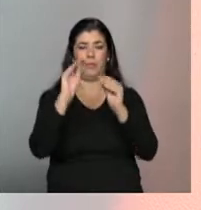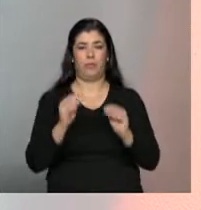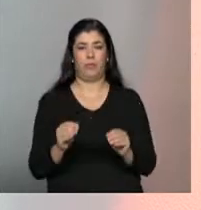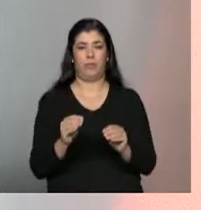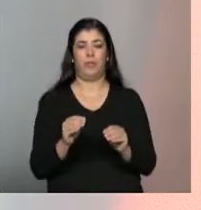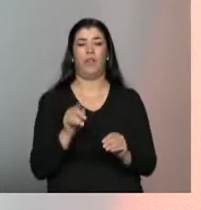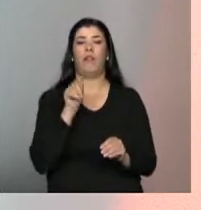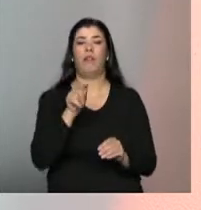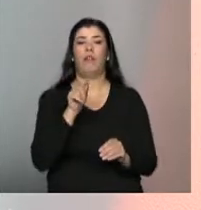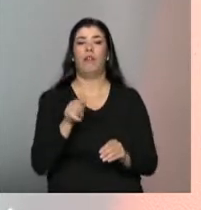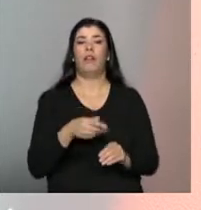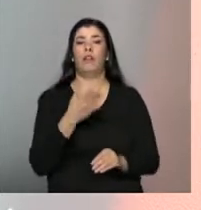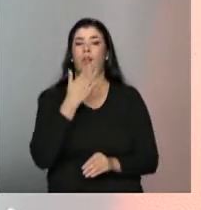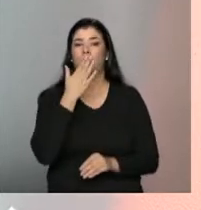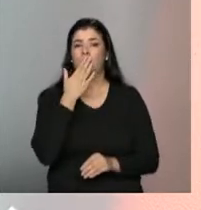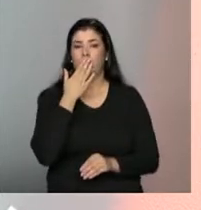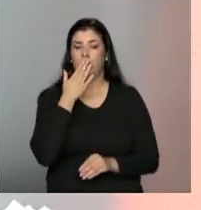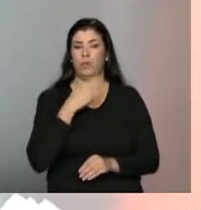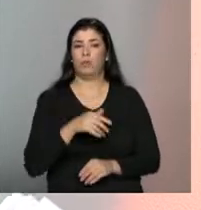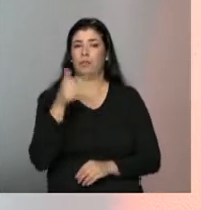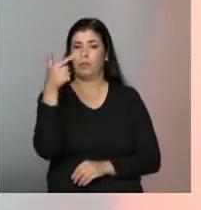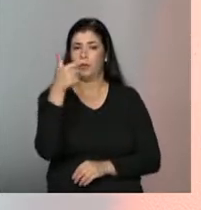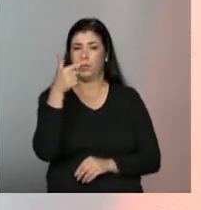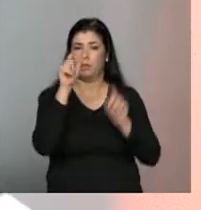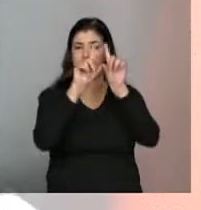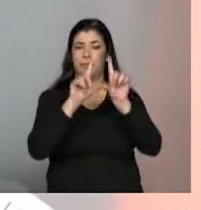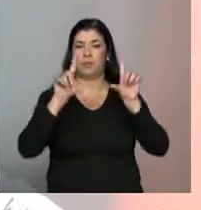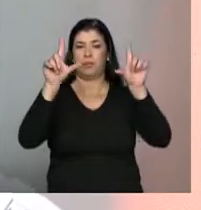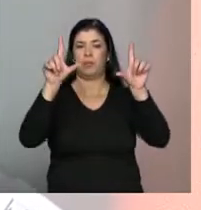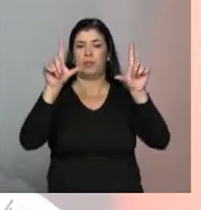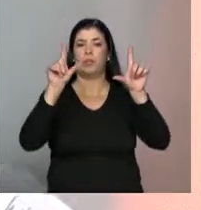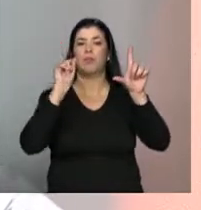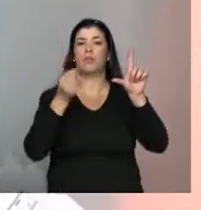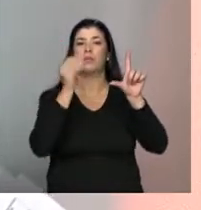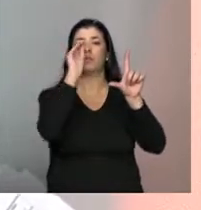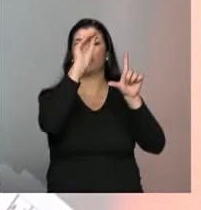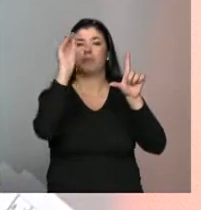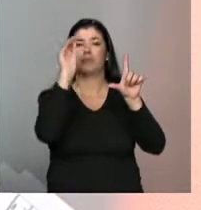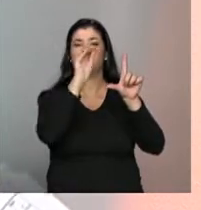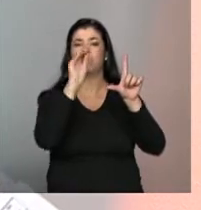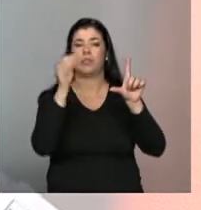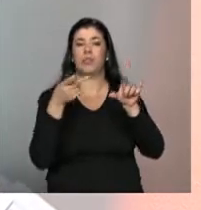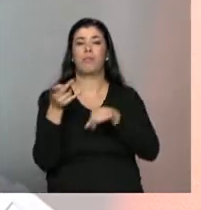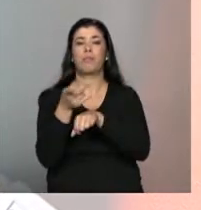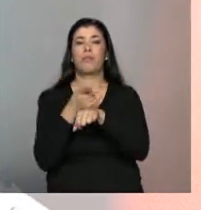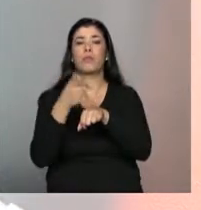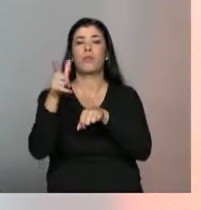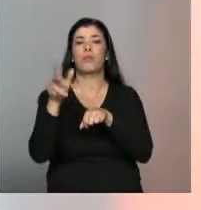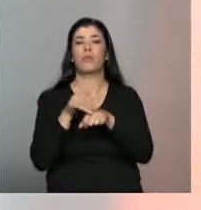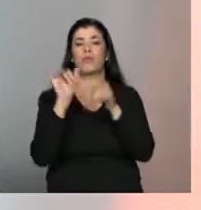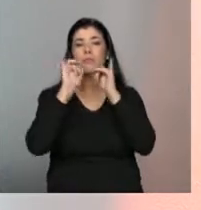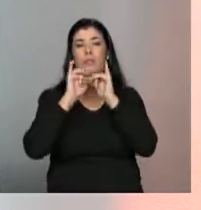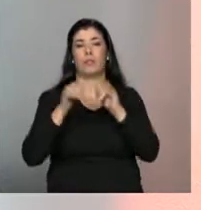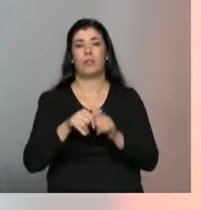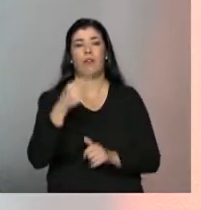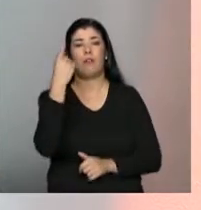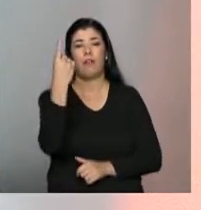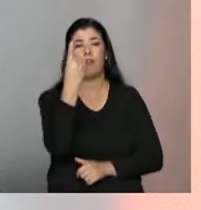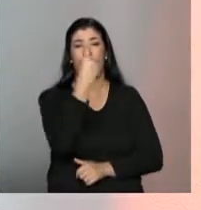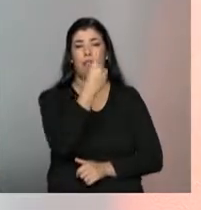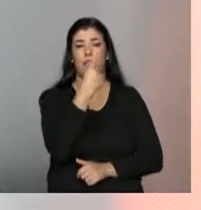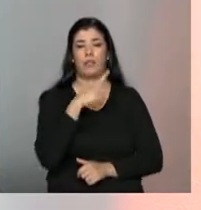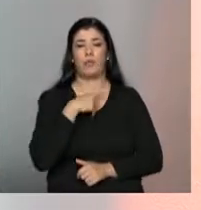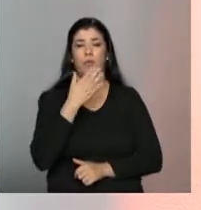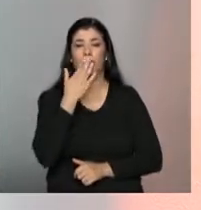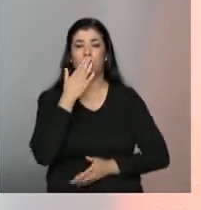possível filtrar e fazer busca para responder especificamente a cada serviço executado pela